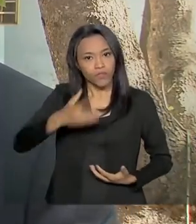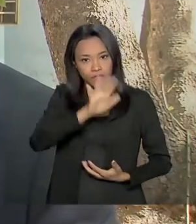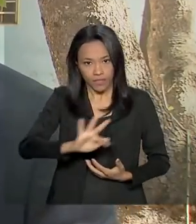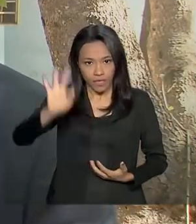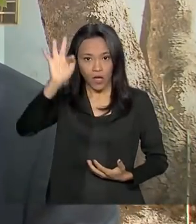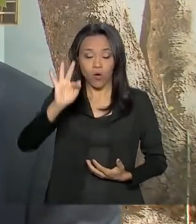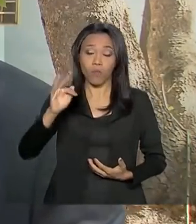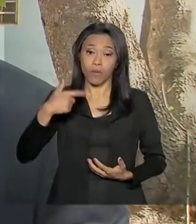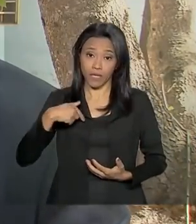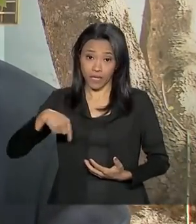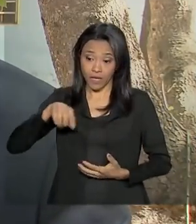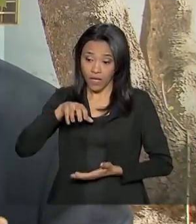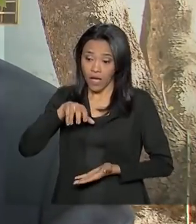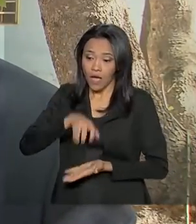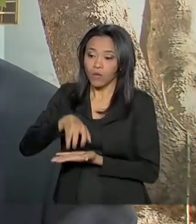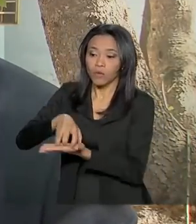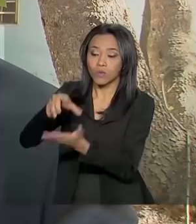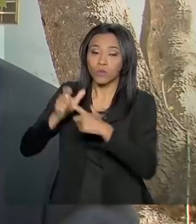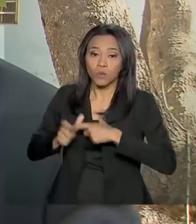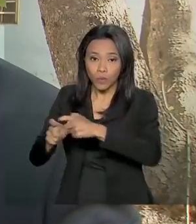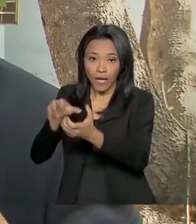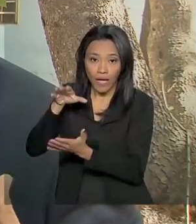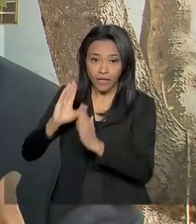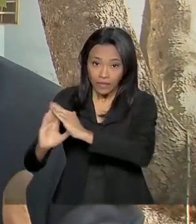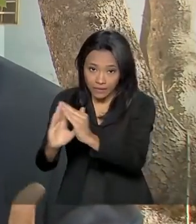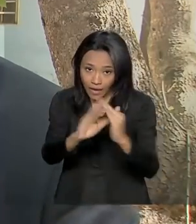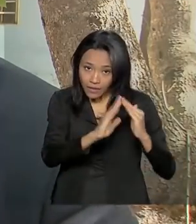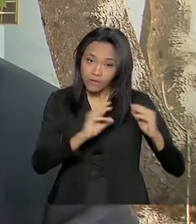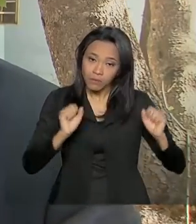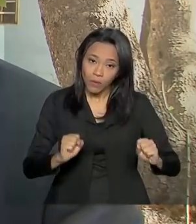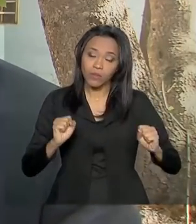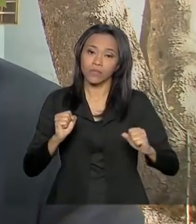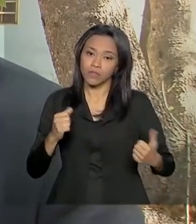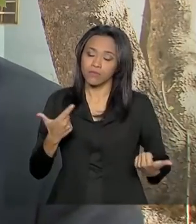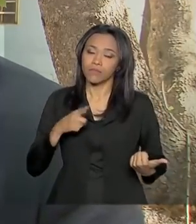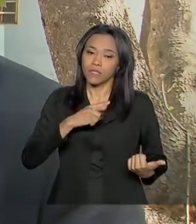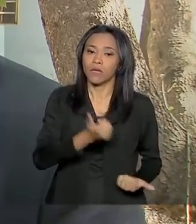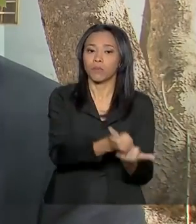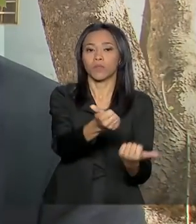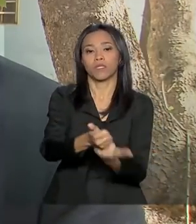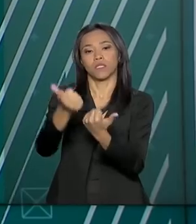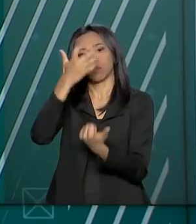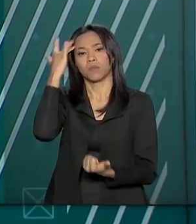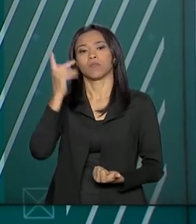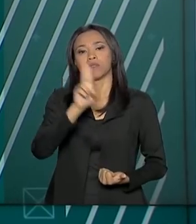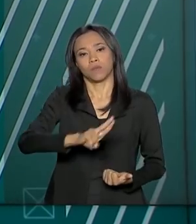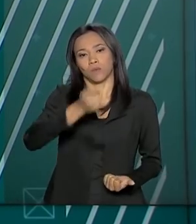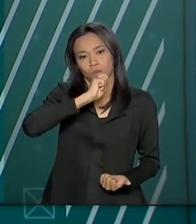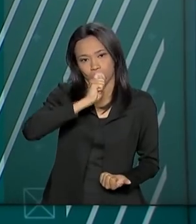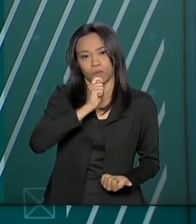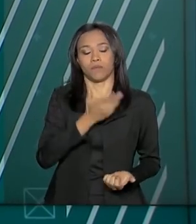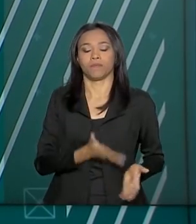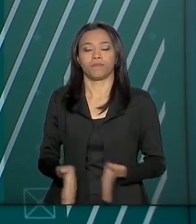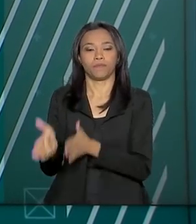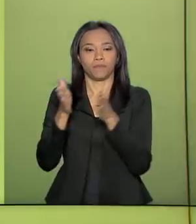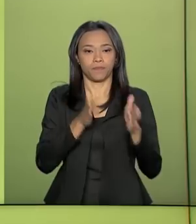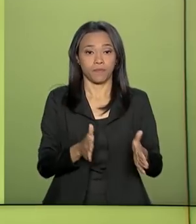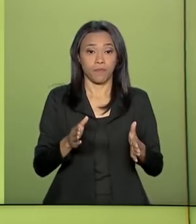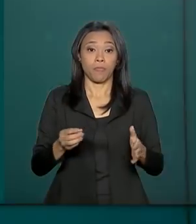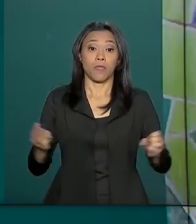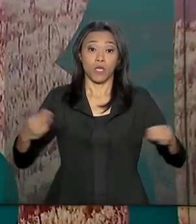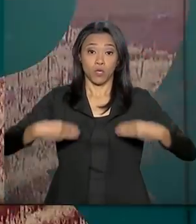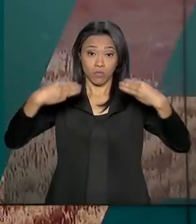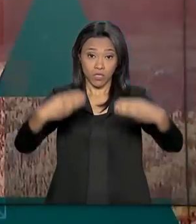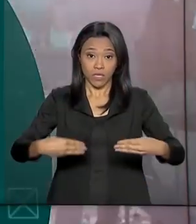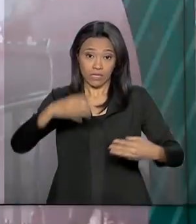possam se fortalecer e oferecer um tratamento cada vez mais apropriado para as pessoas. E o Ministério da Cidadania